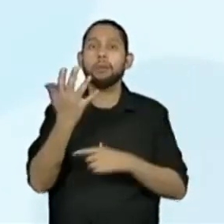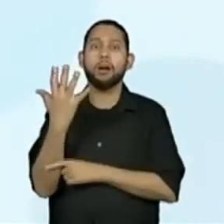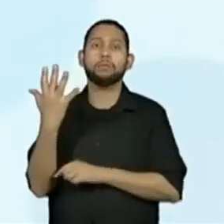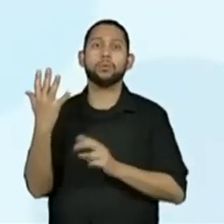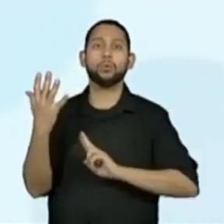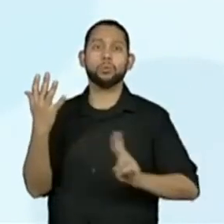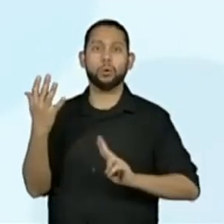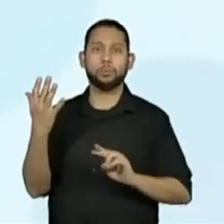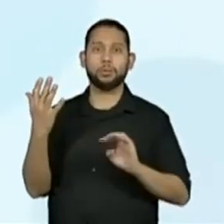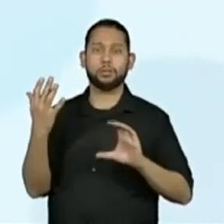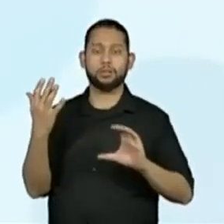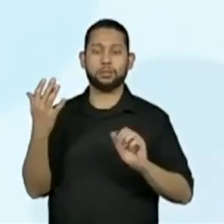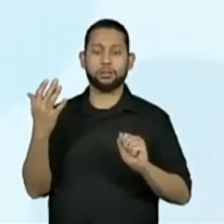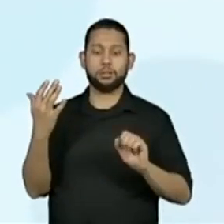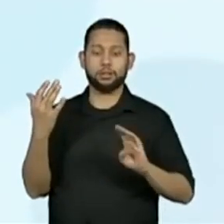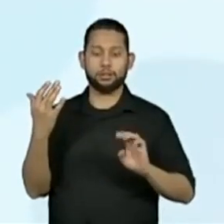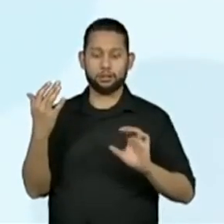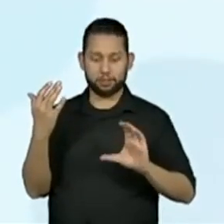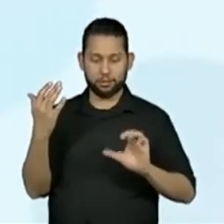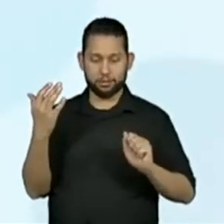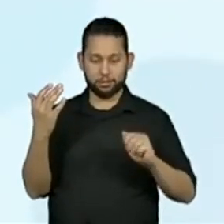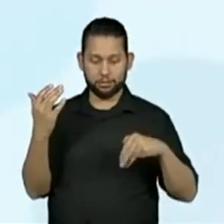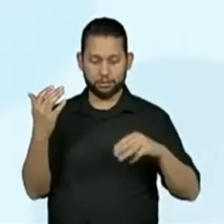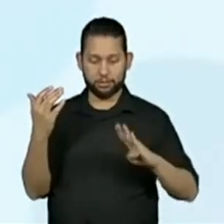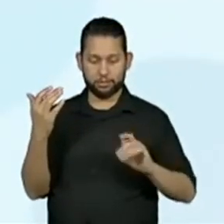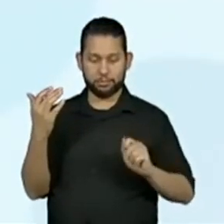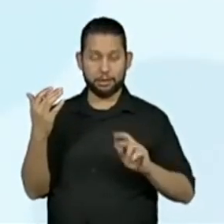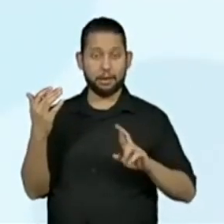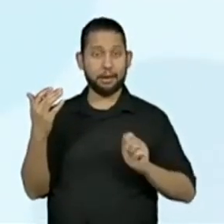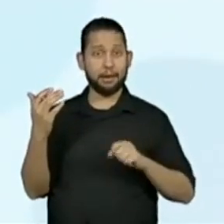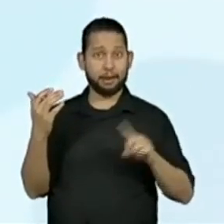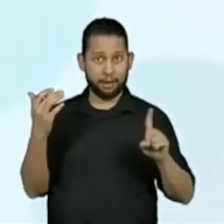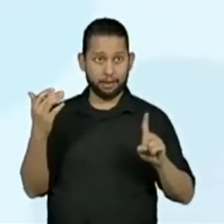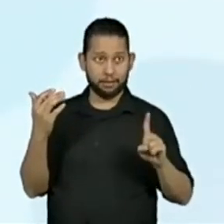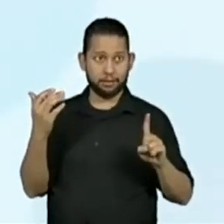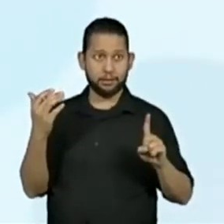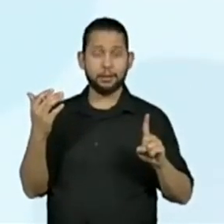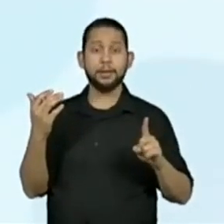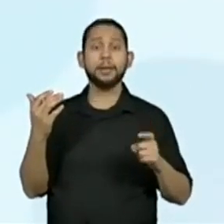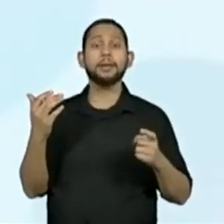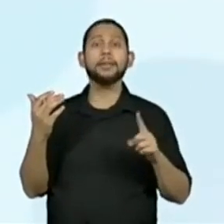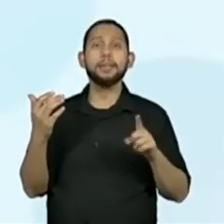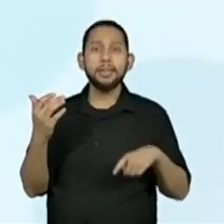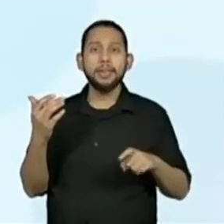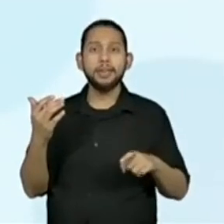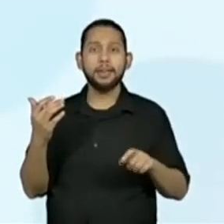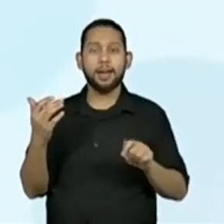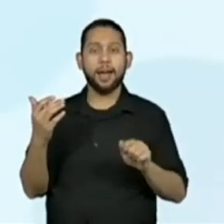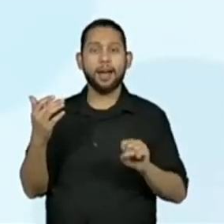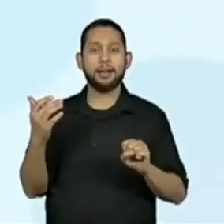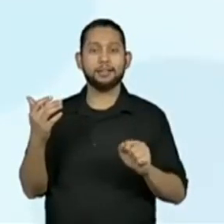a asa-peixe e arborizar as ruas e parques com espécies nativas.